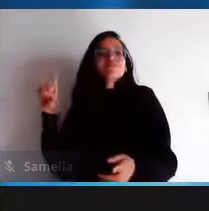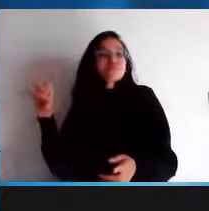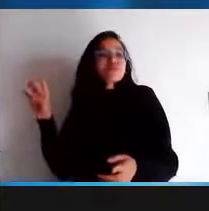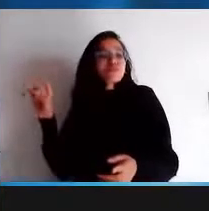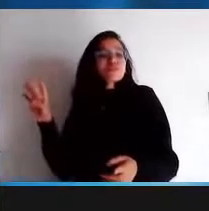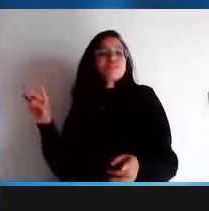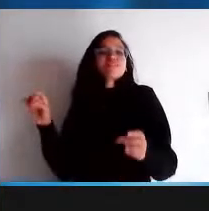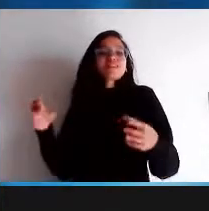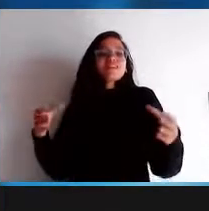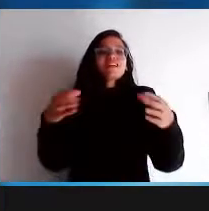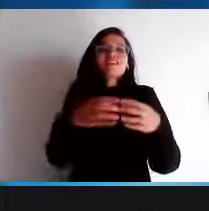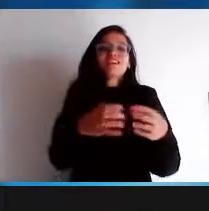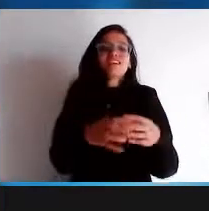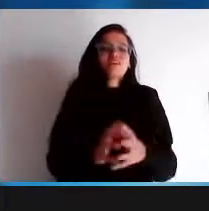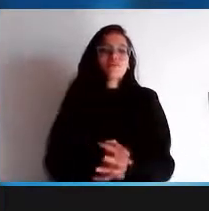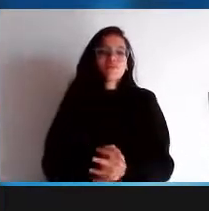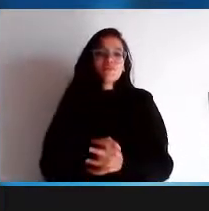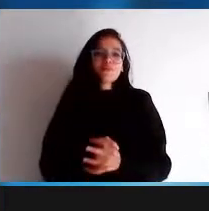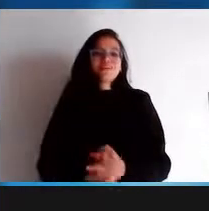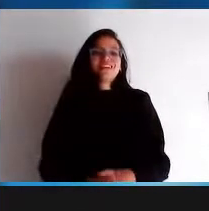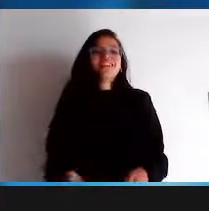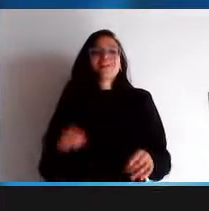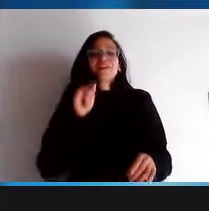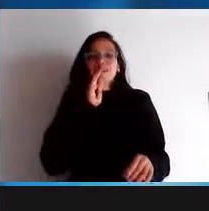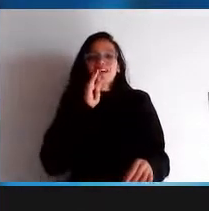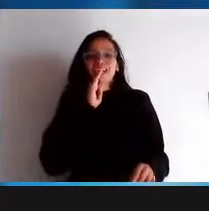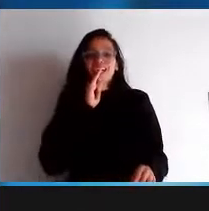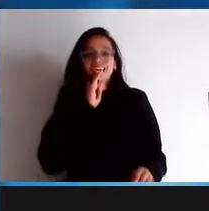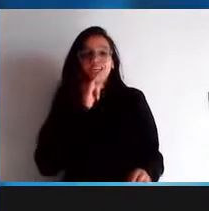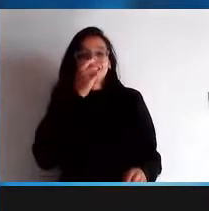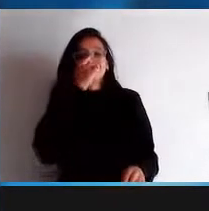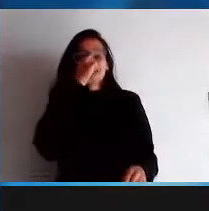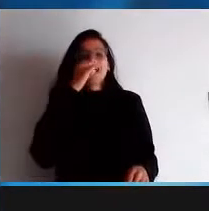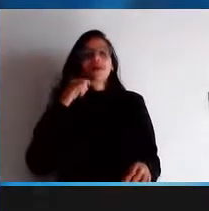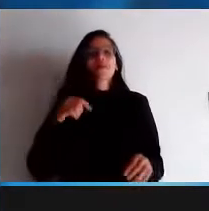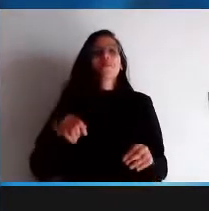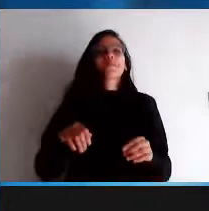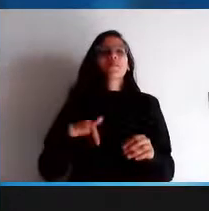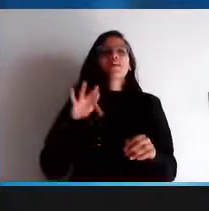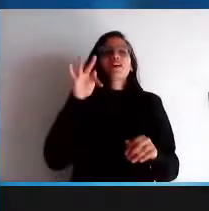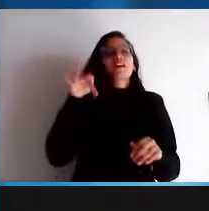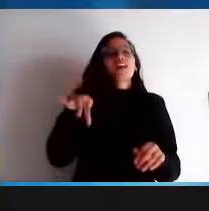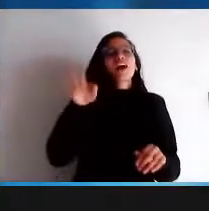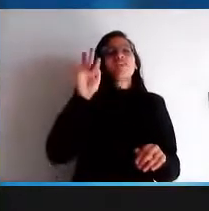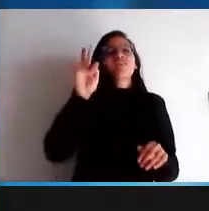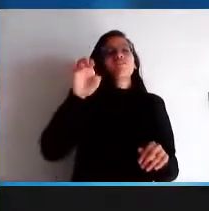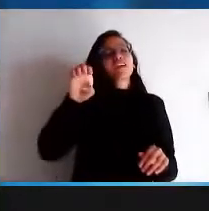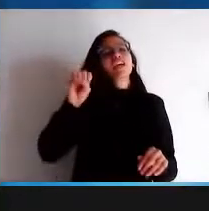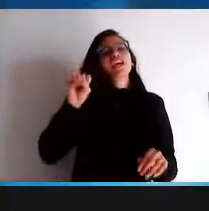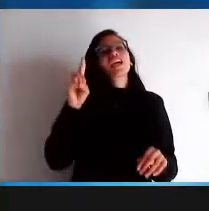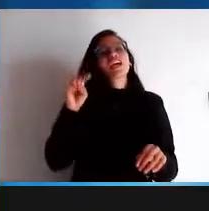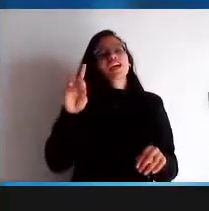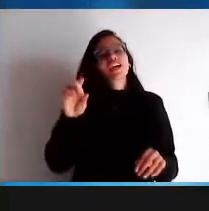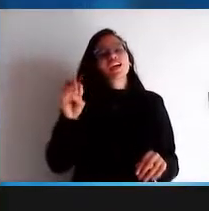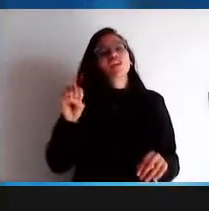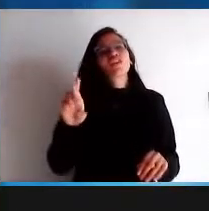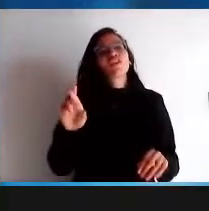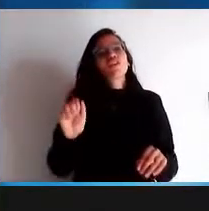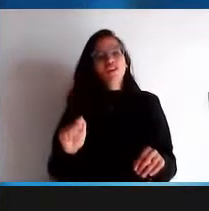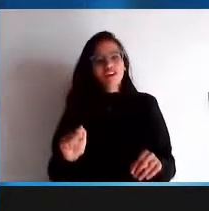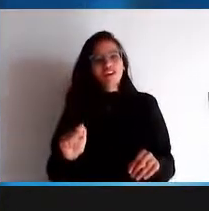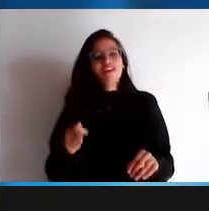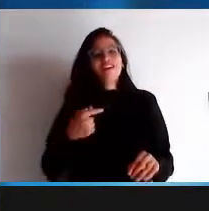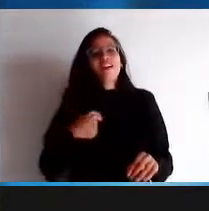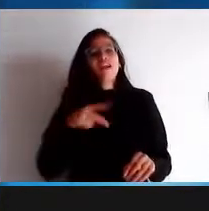lá no Telegram eu sou eu sou visto de uma determinada forma tá eu sou